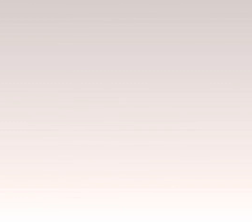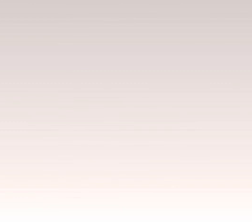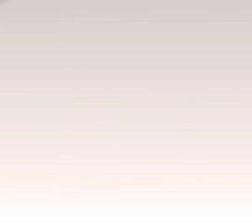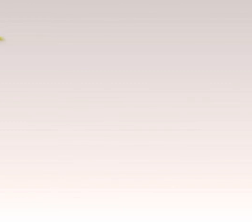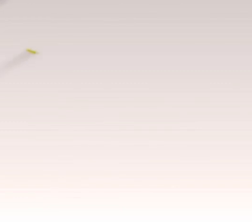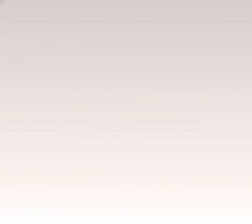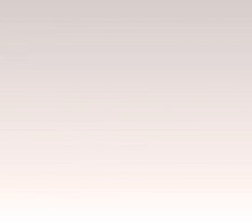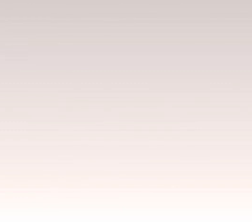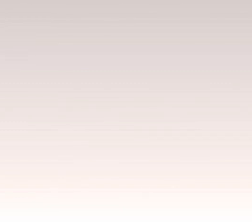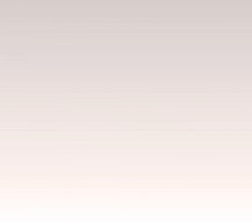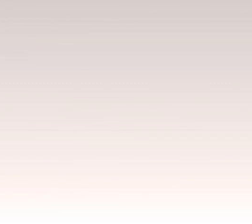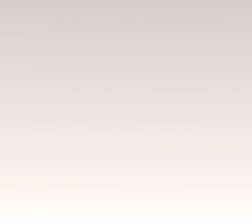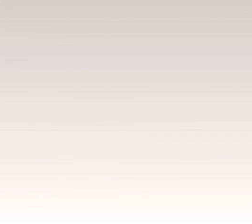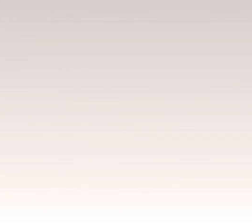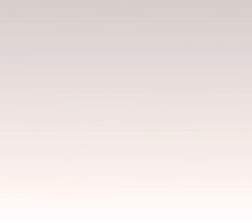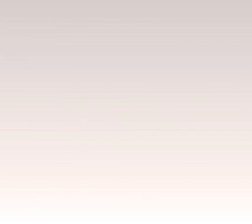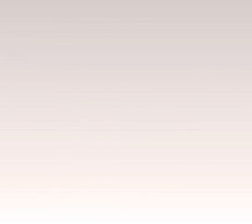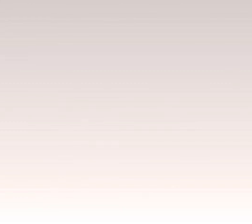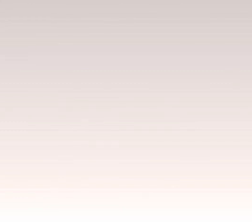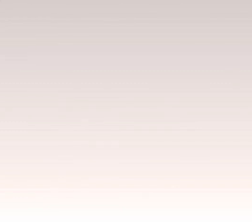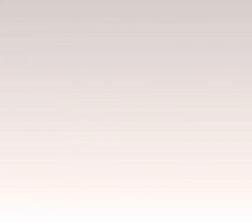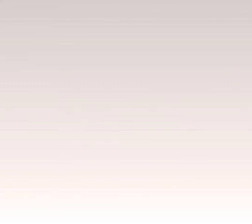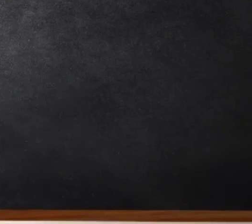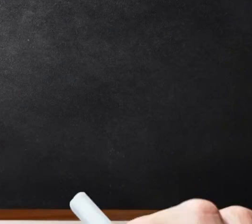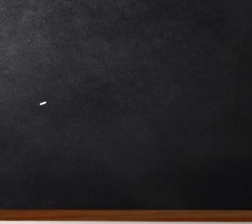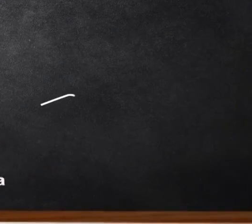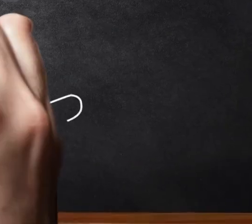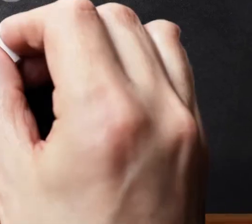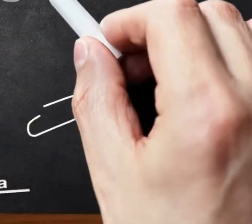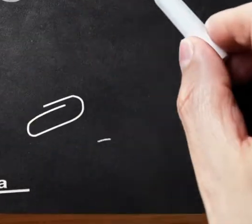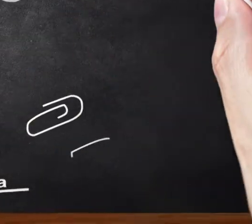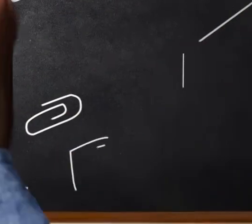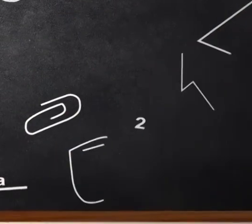Lá, garanto a E